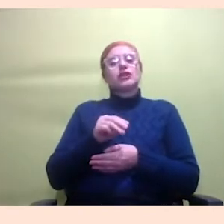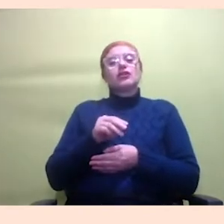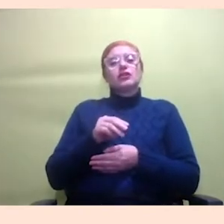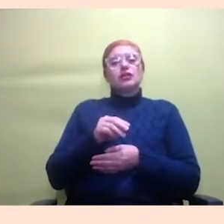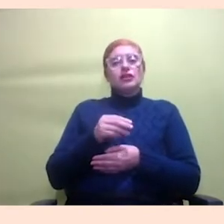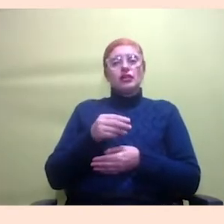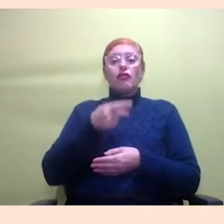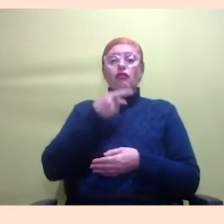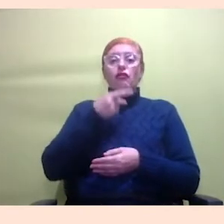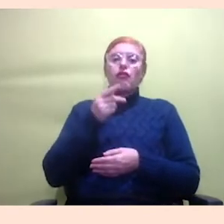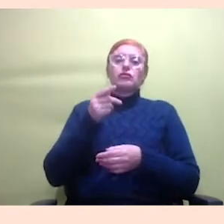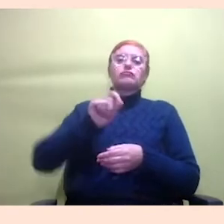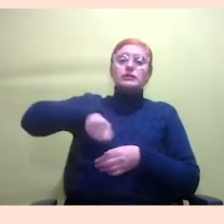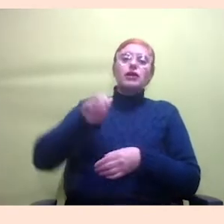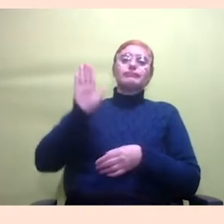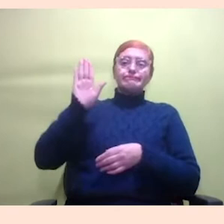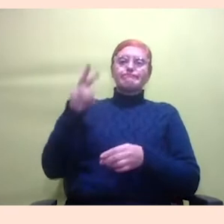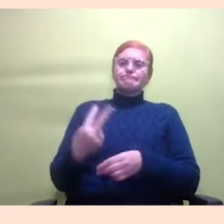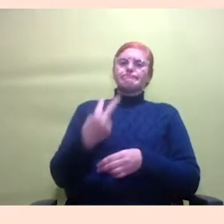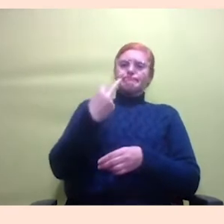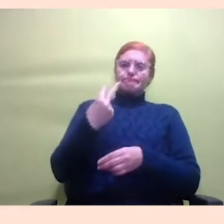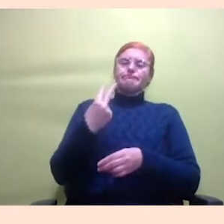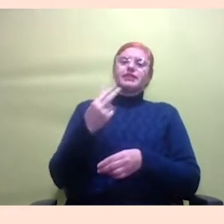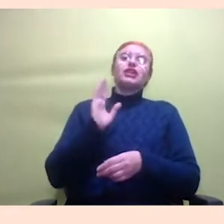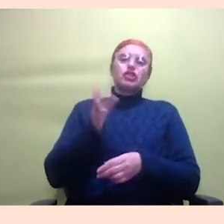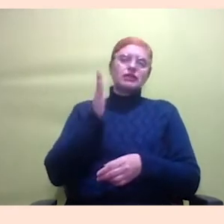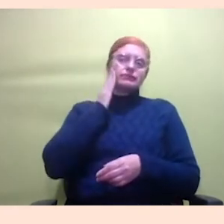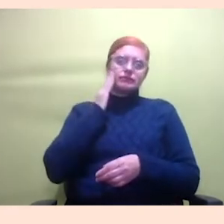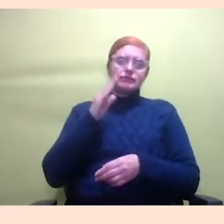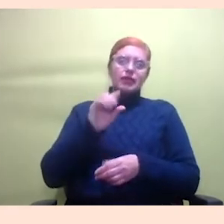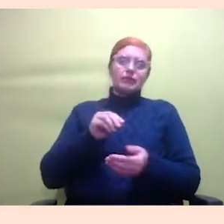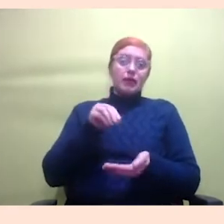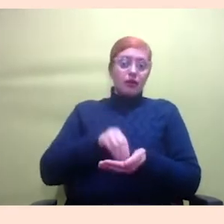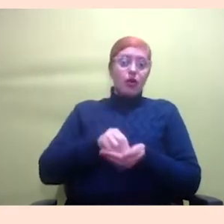olham para mim, tá bom? Então, vamos começar. Isabela?